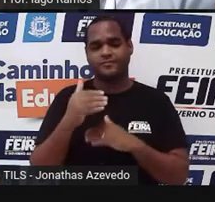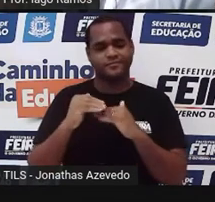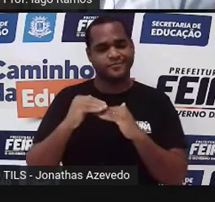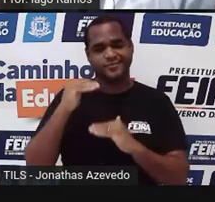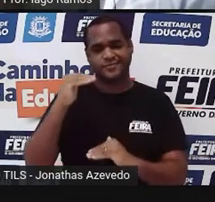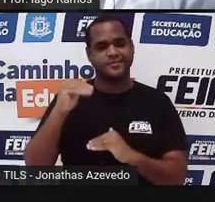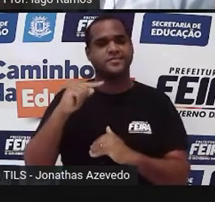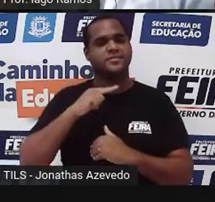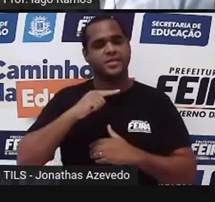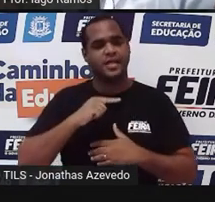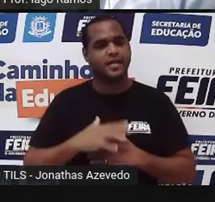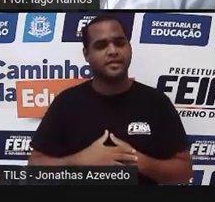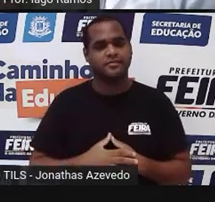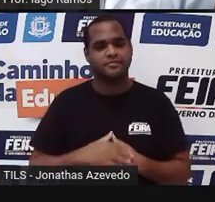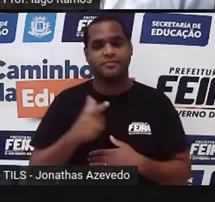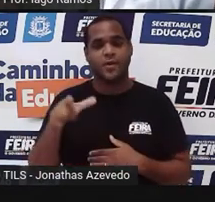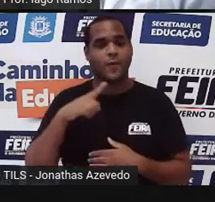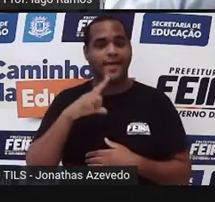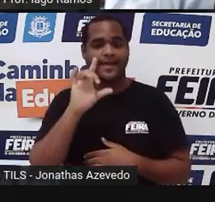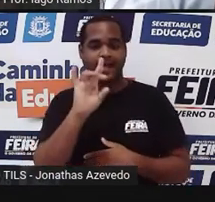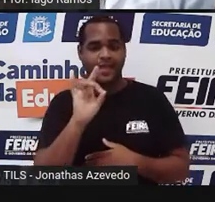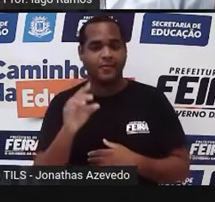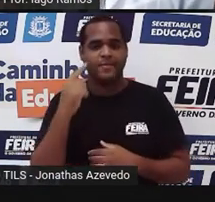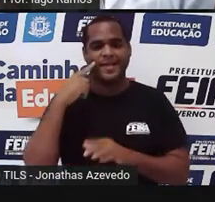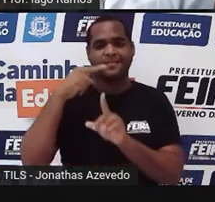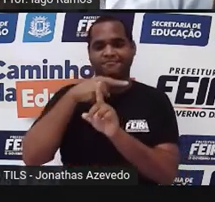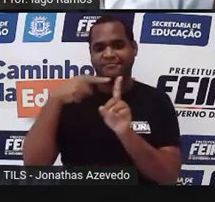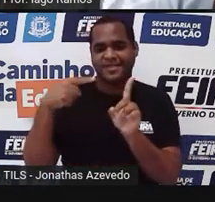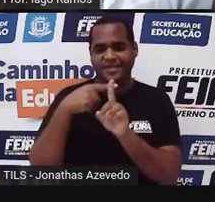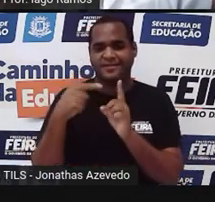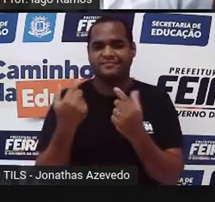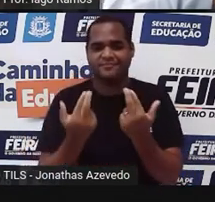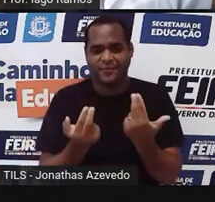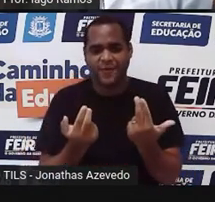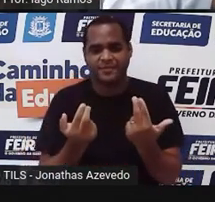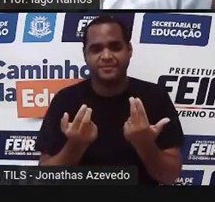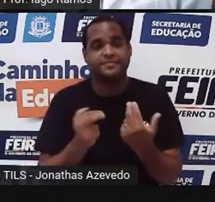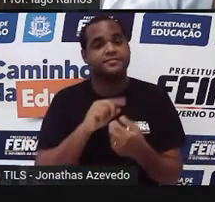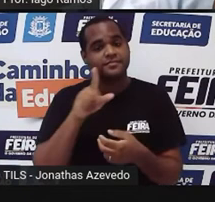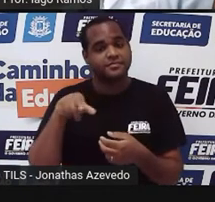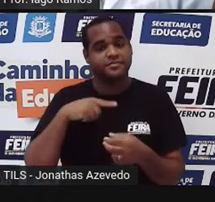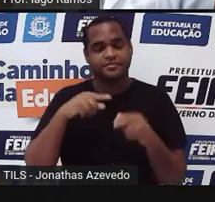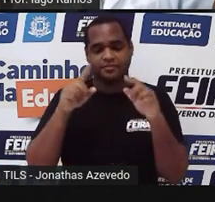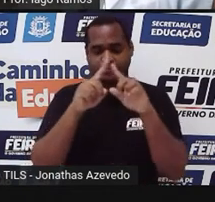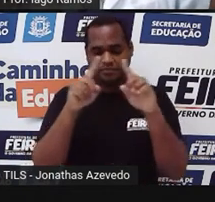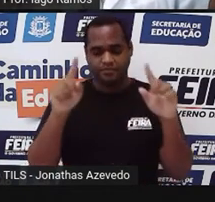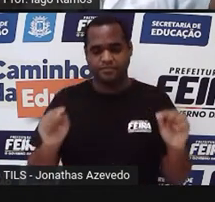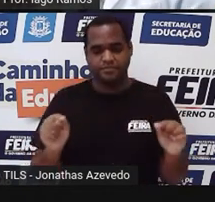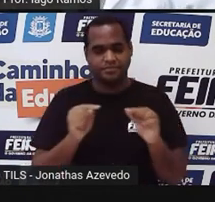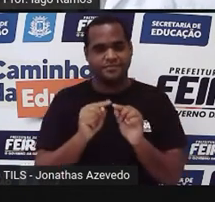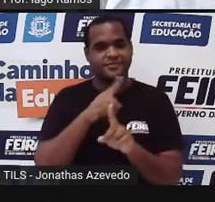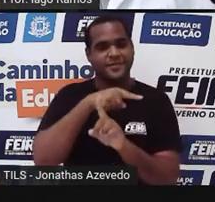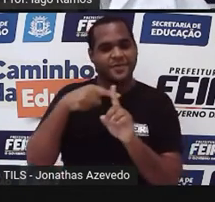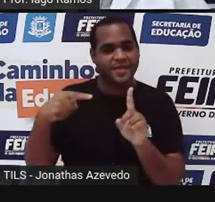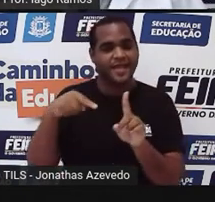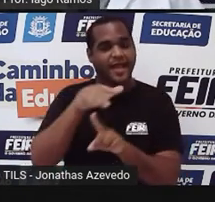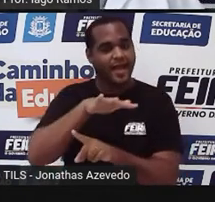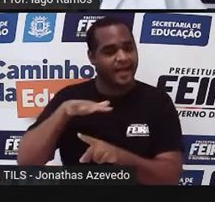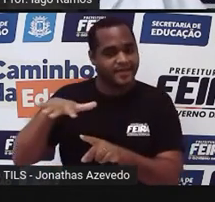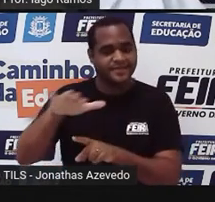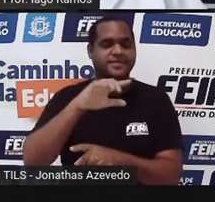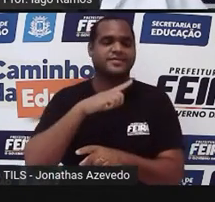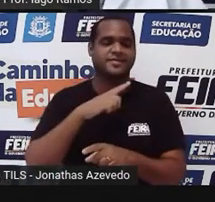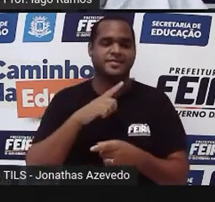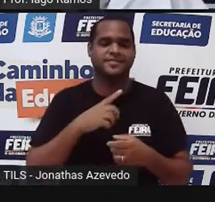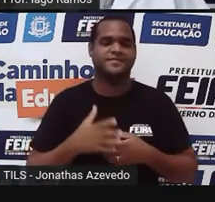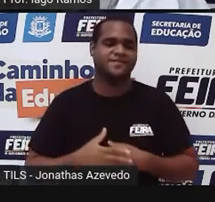aqui, é metade, é metade do retângulo maior. Ou seja, é metade da área do retângulo maior.